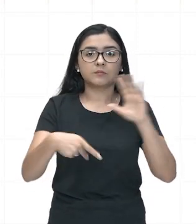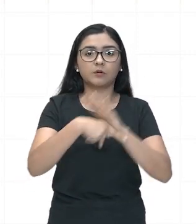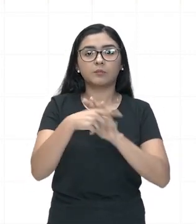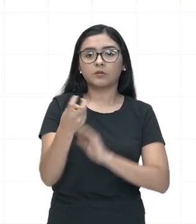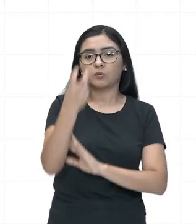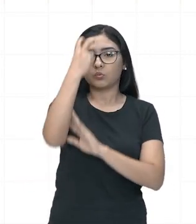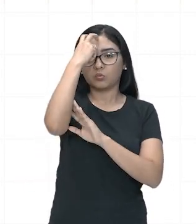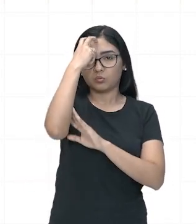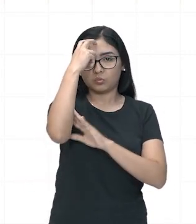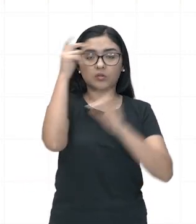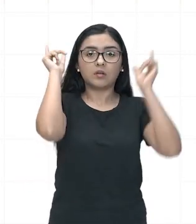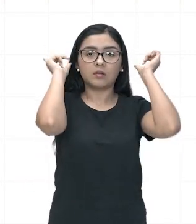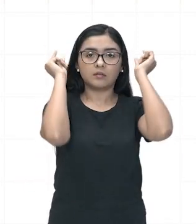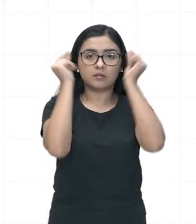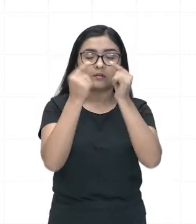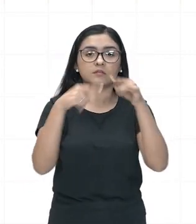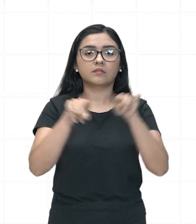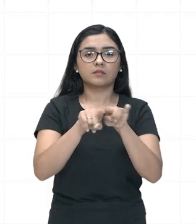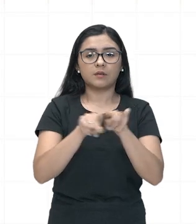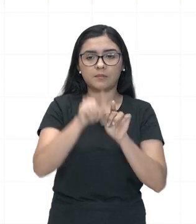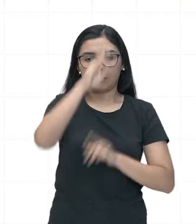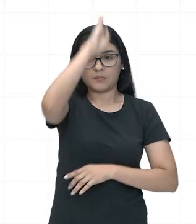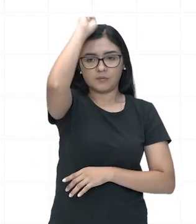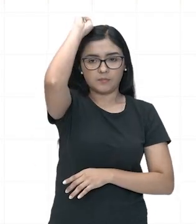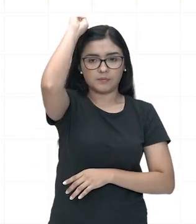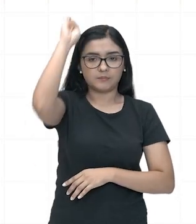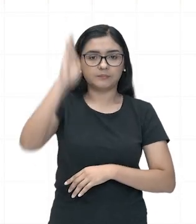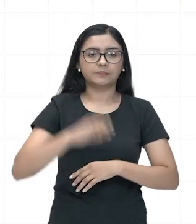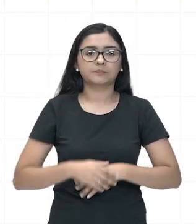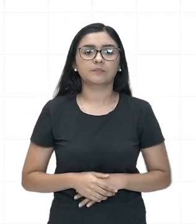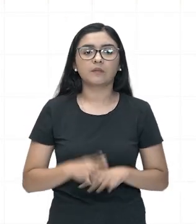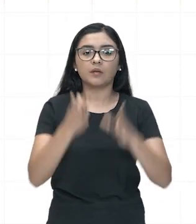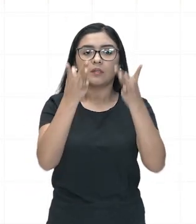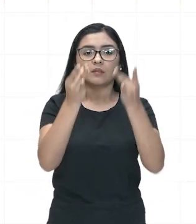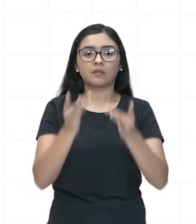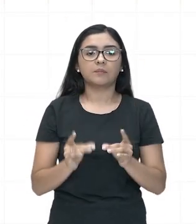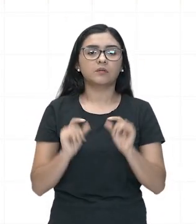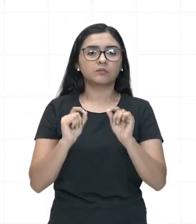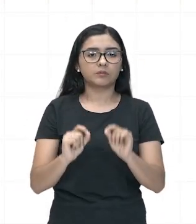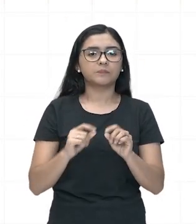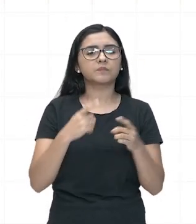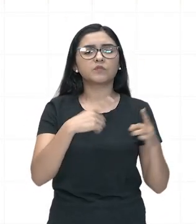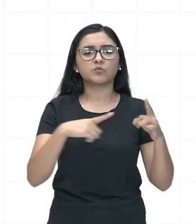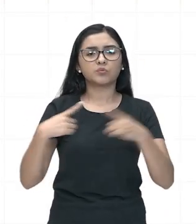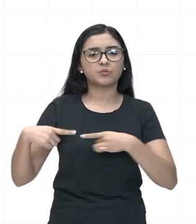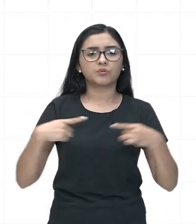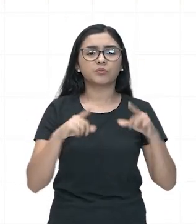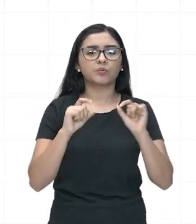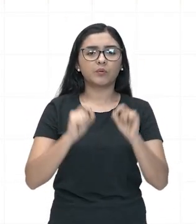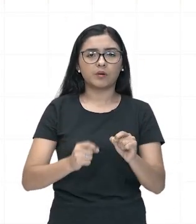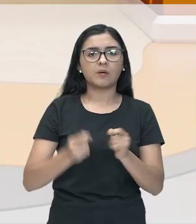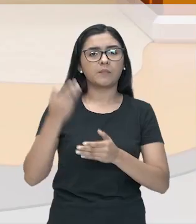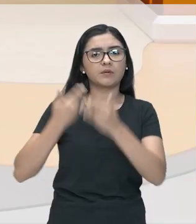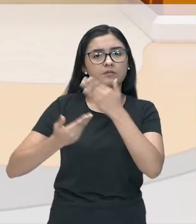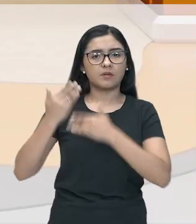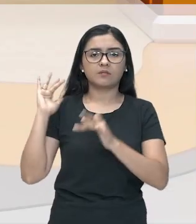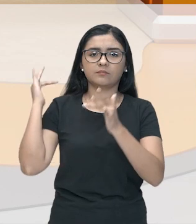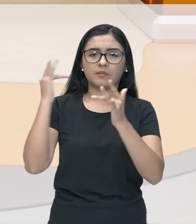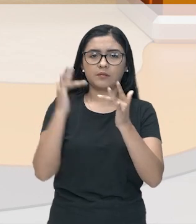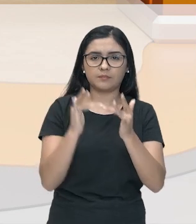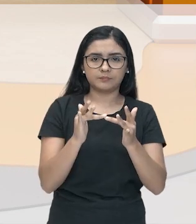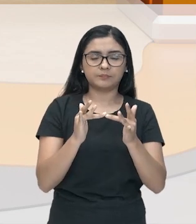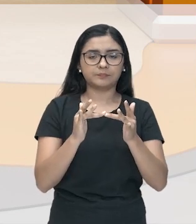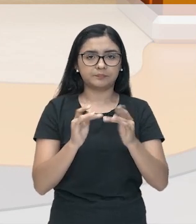na Grécia e em Roma. E o detalhamento, discutindo a antiguidade clássica.